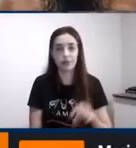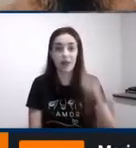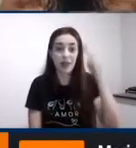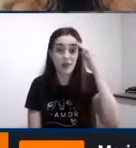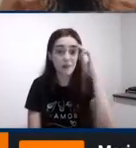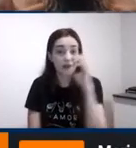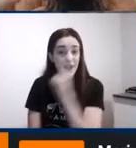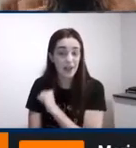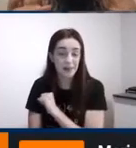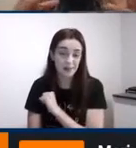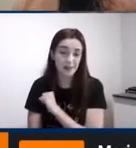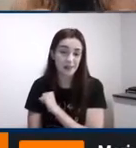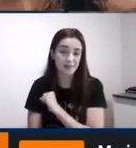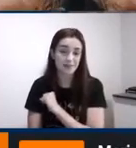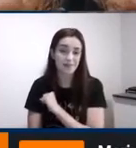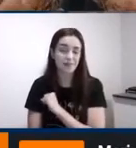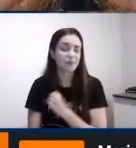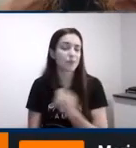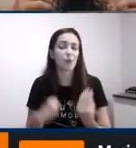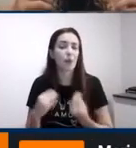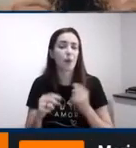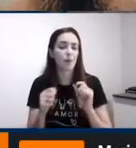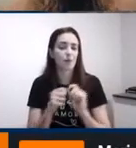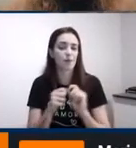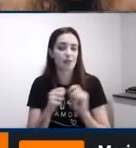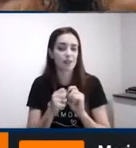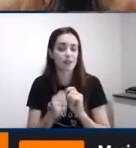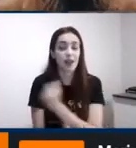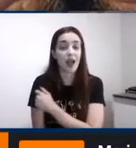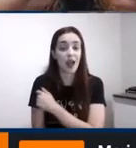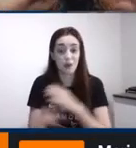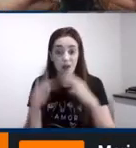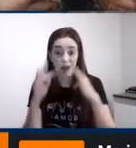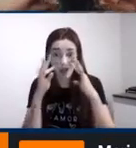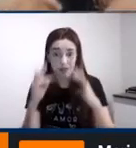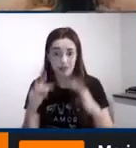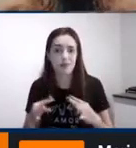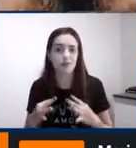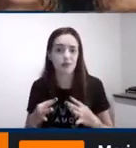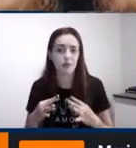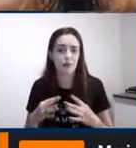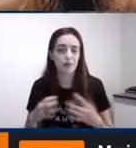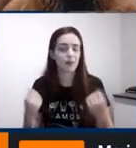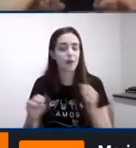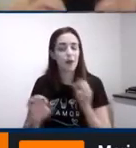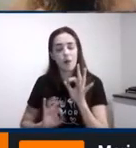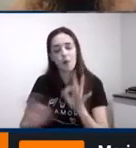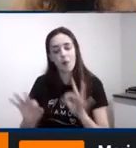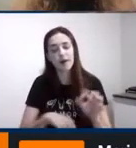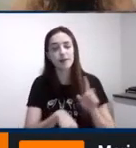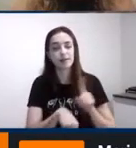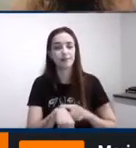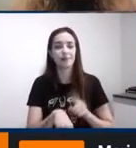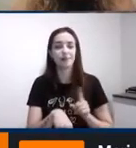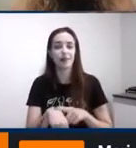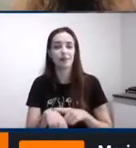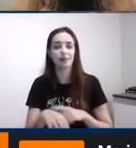o que a gente tem que fazer é uma retomada uma reorganização uma estabilização